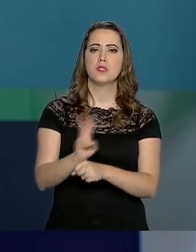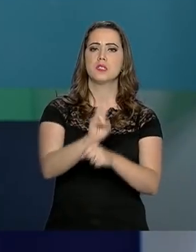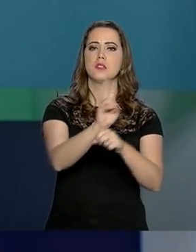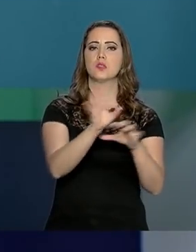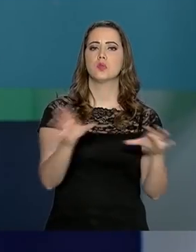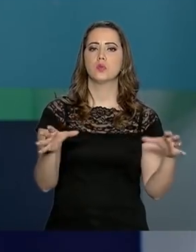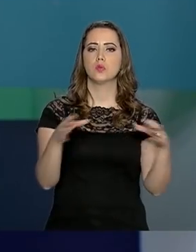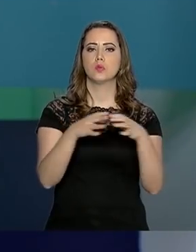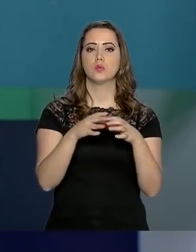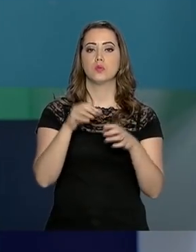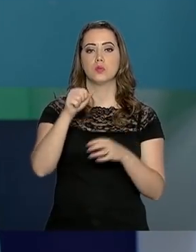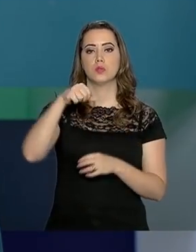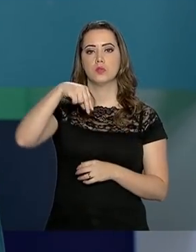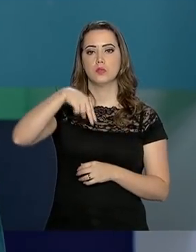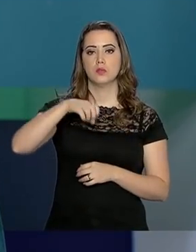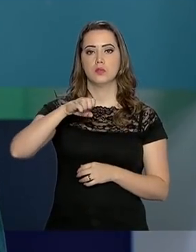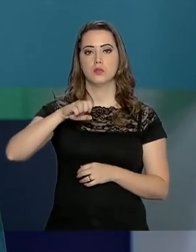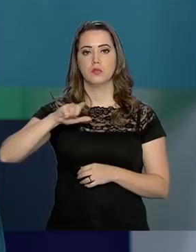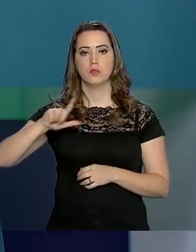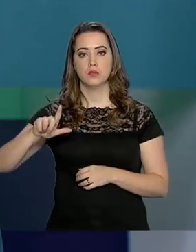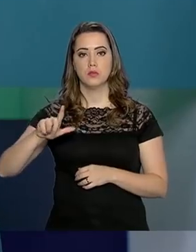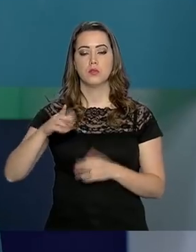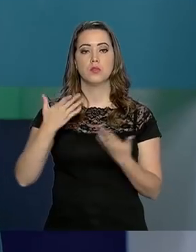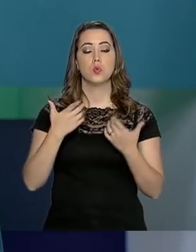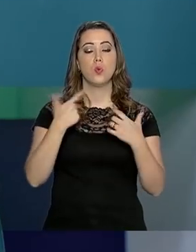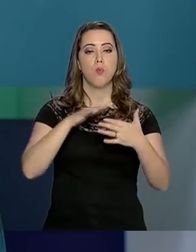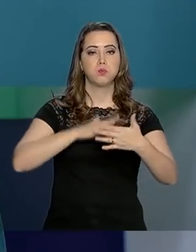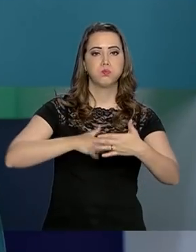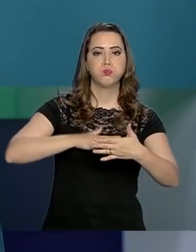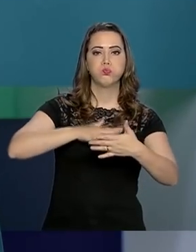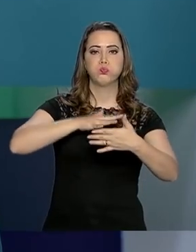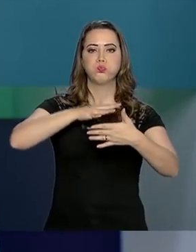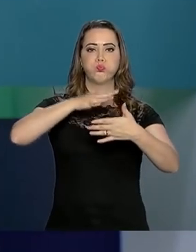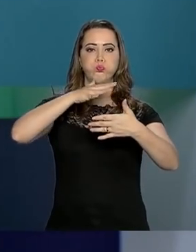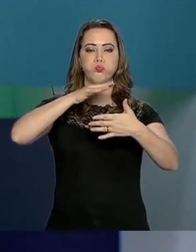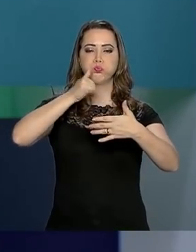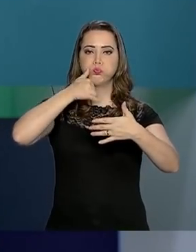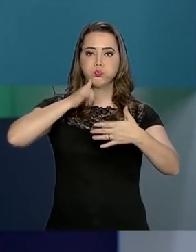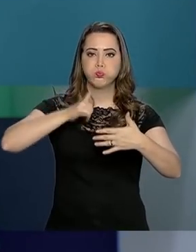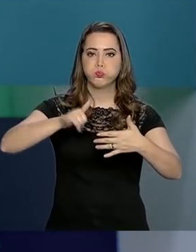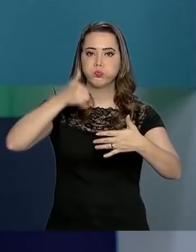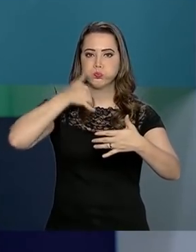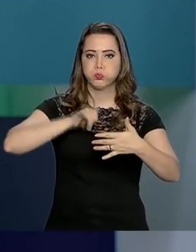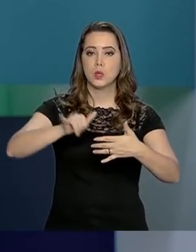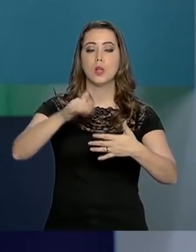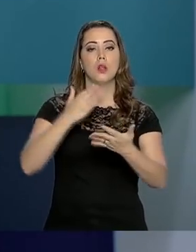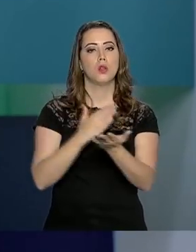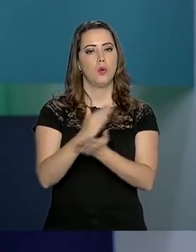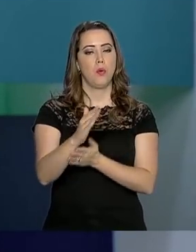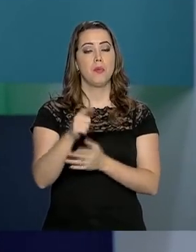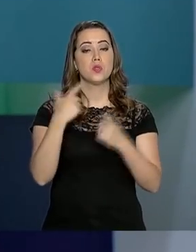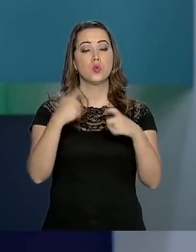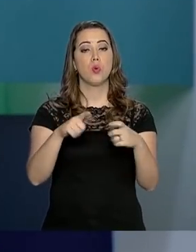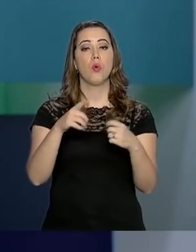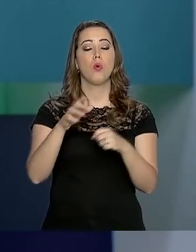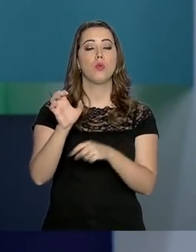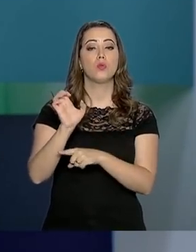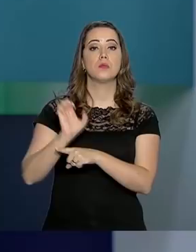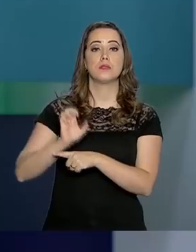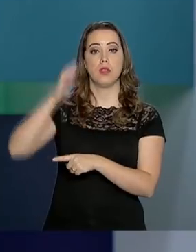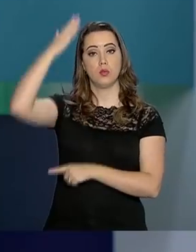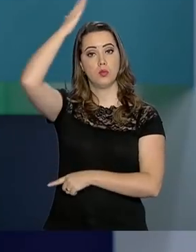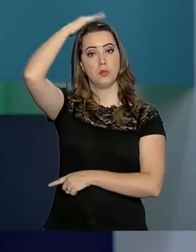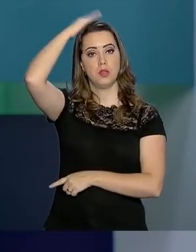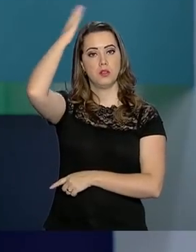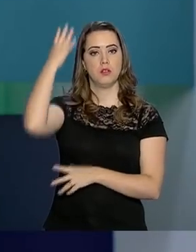fiscalização da Agência Nacional de Energia Elétrica nas barragens de usinas hidrelétricas do país começou pelo interior do Paraná.